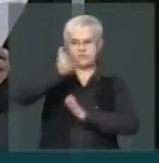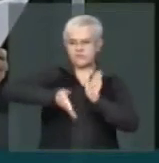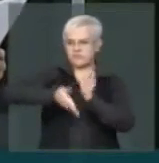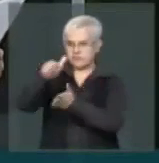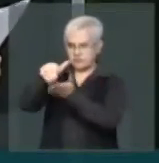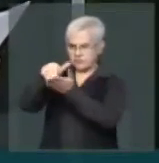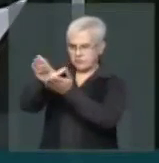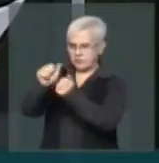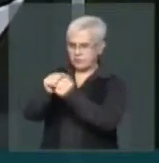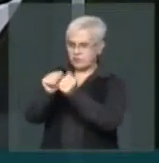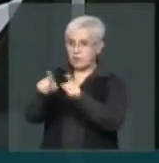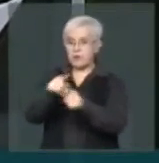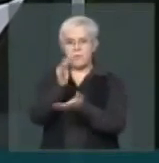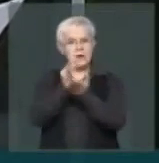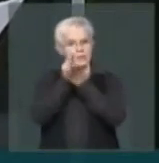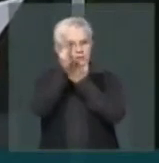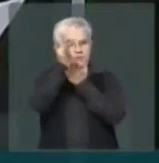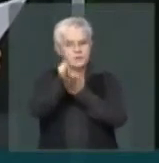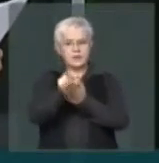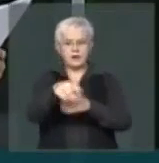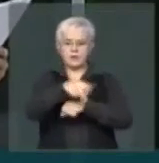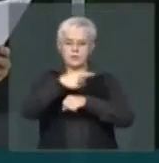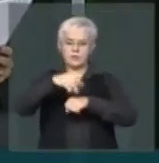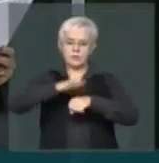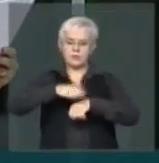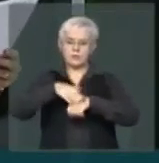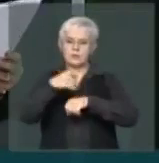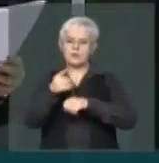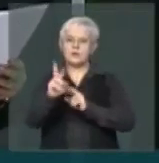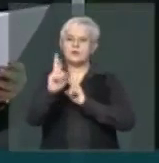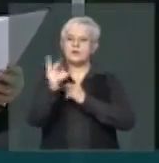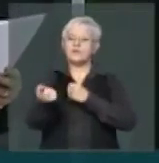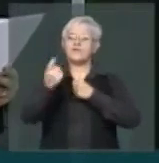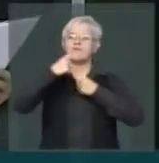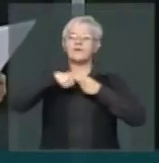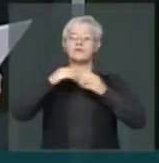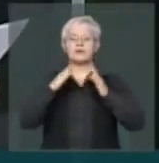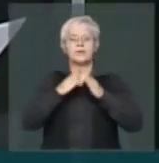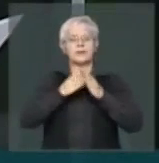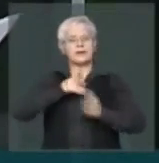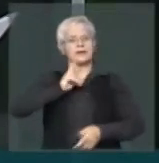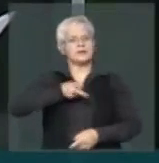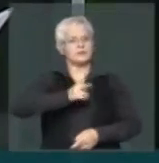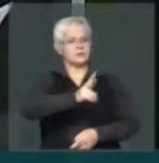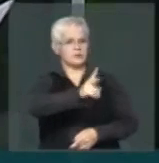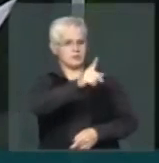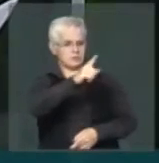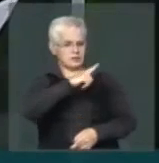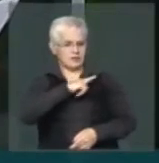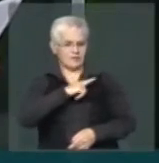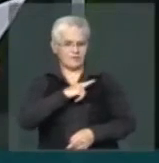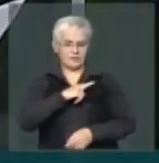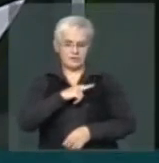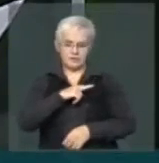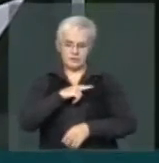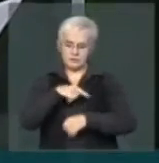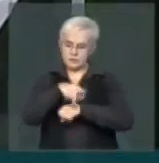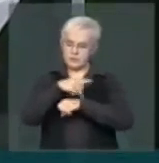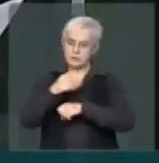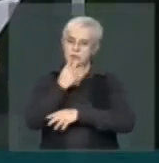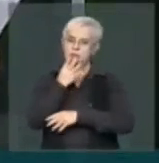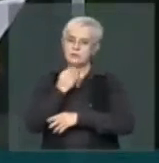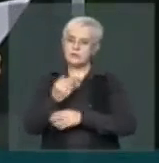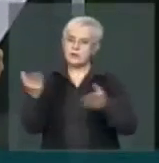de forma fiel à sua pátria. Sua esperança de voltar para casa nunca esvaneceu. O Estado de Israel